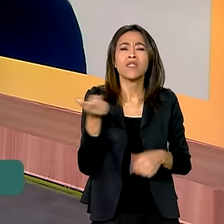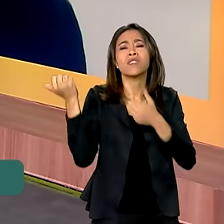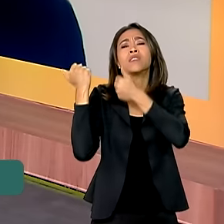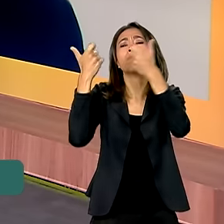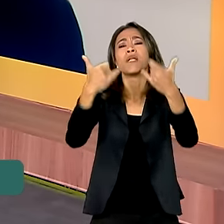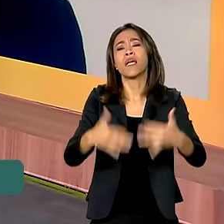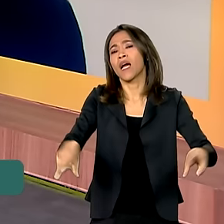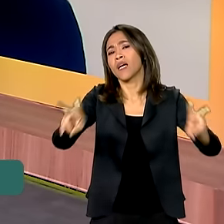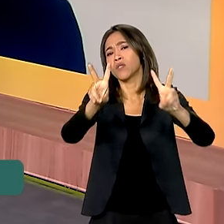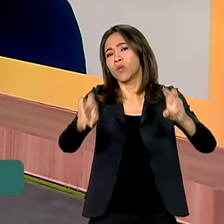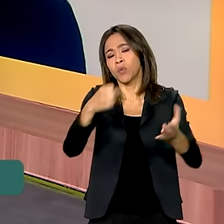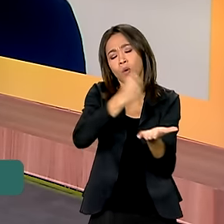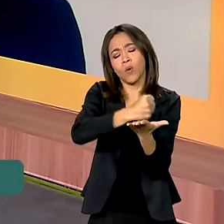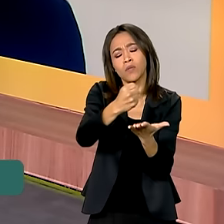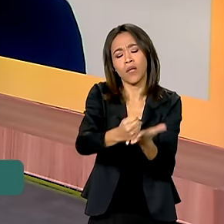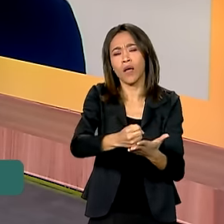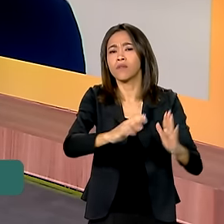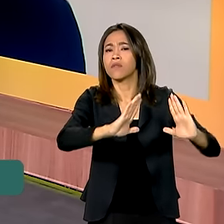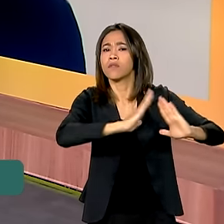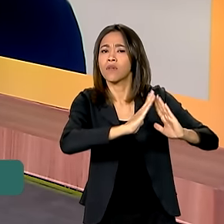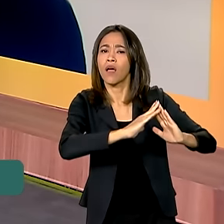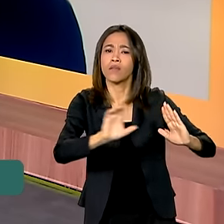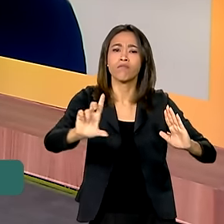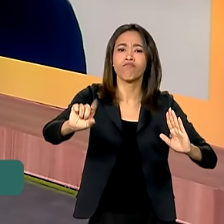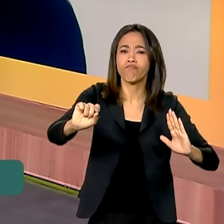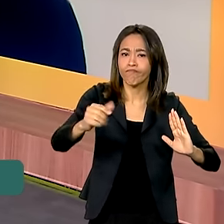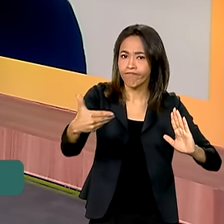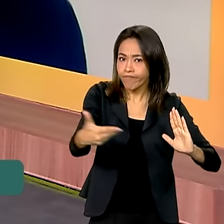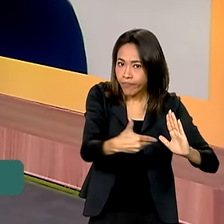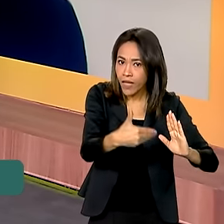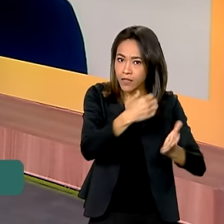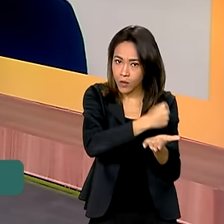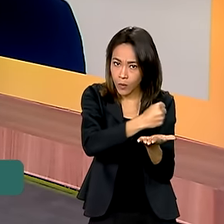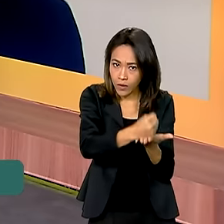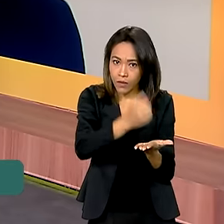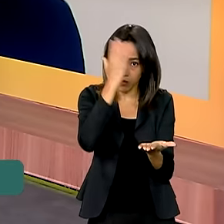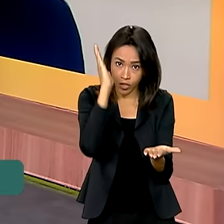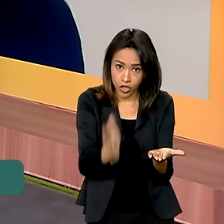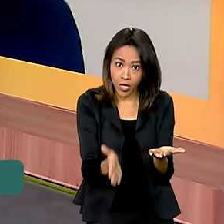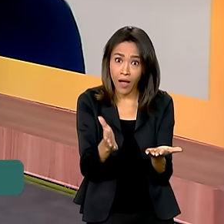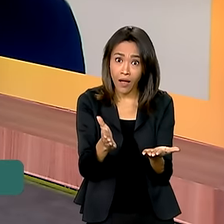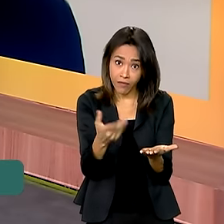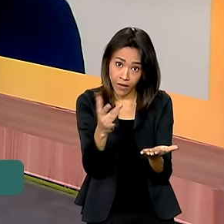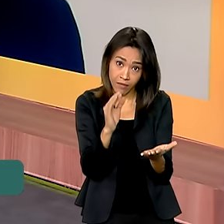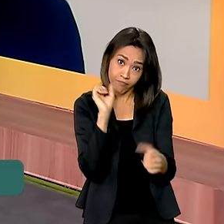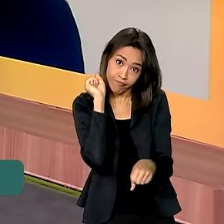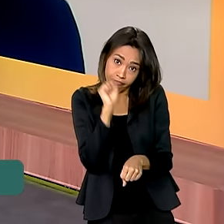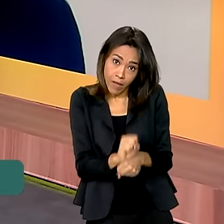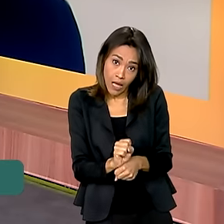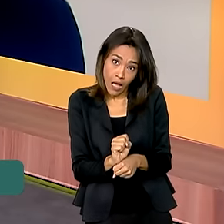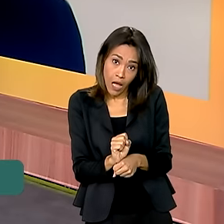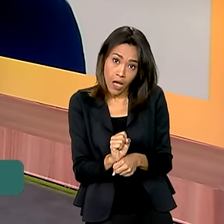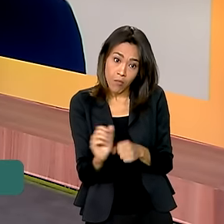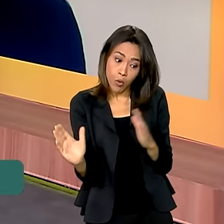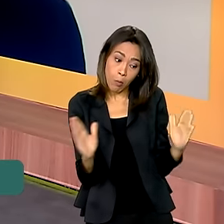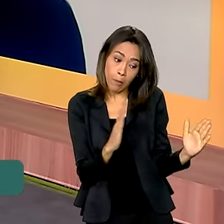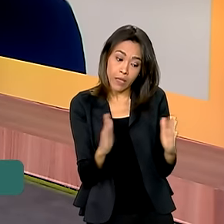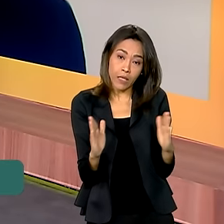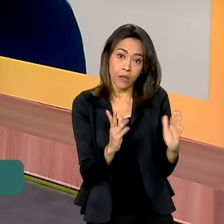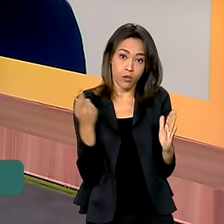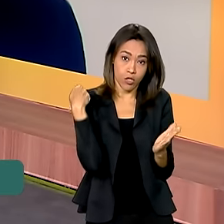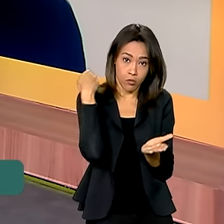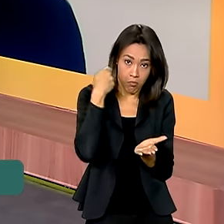os contratos de habitação. São contratos esses que foram... o pagamento vai ser suspenso por um período, as